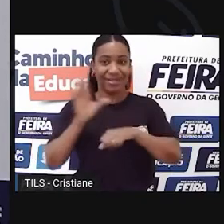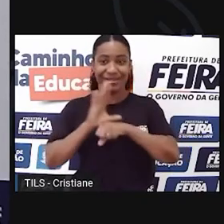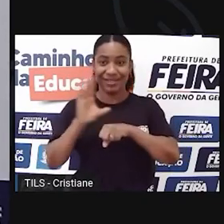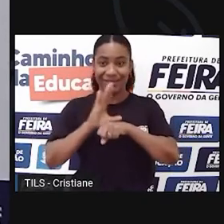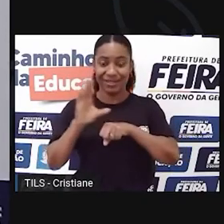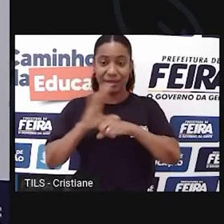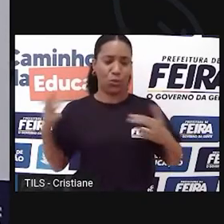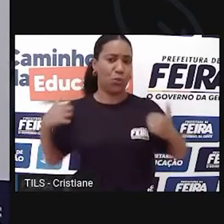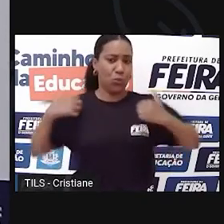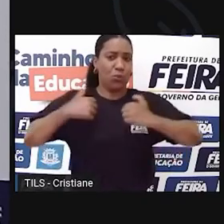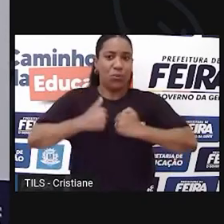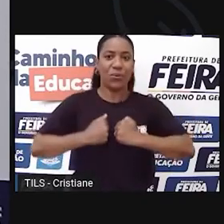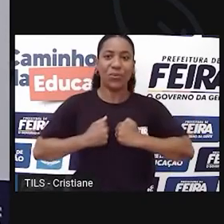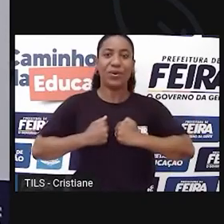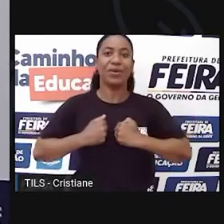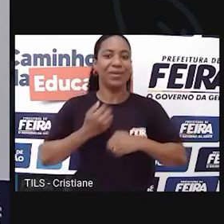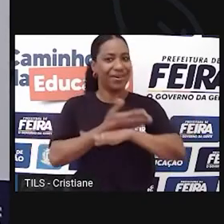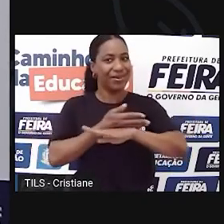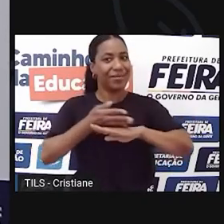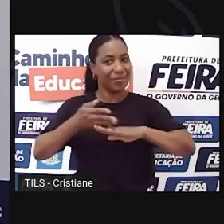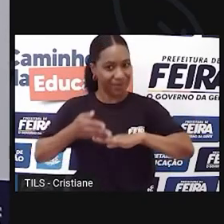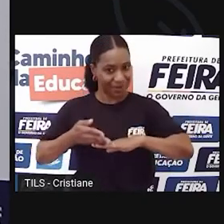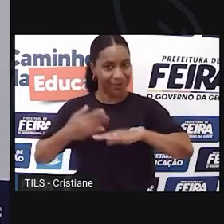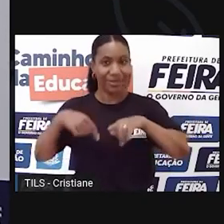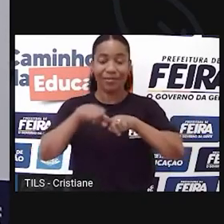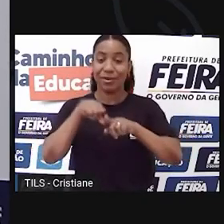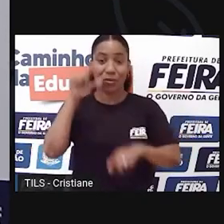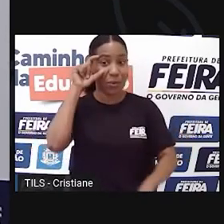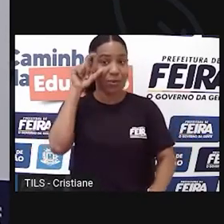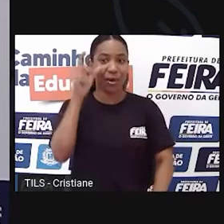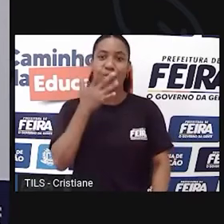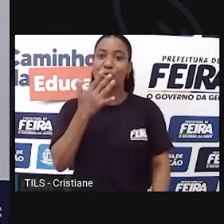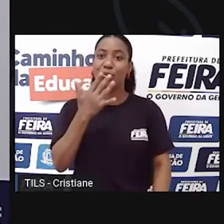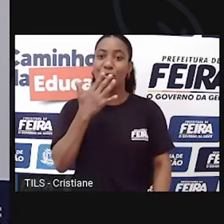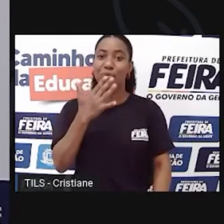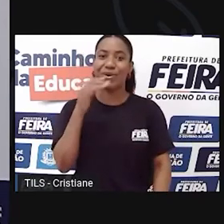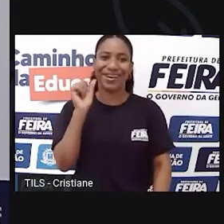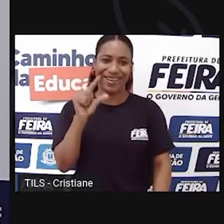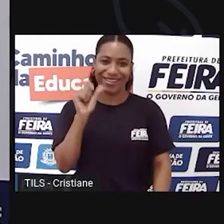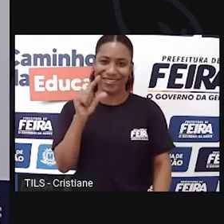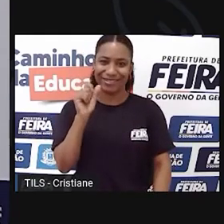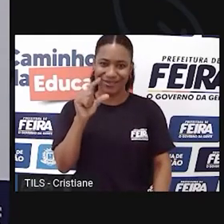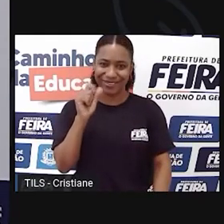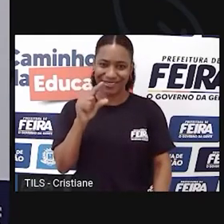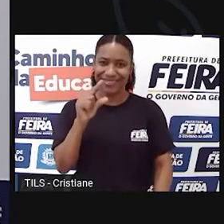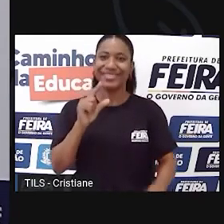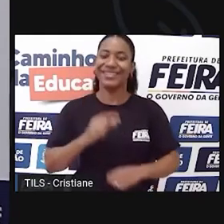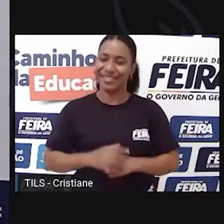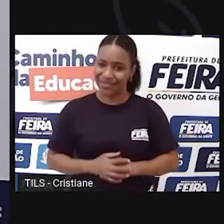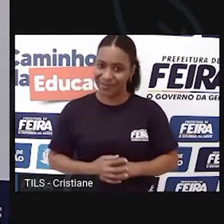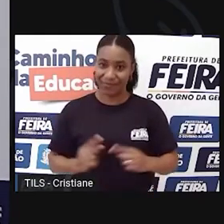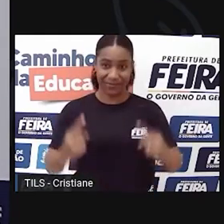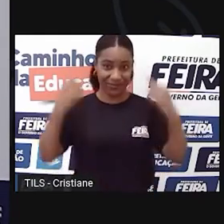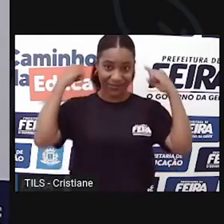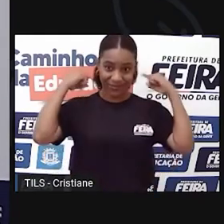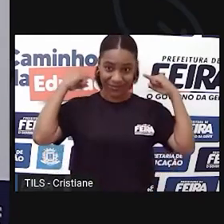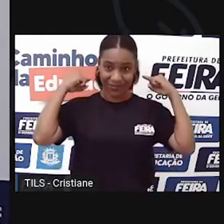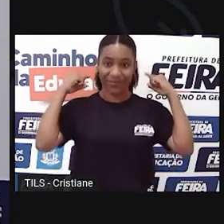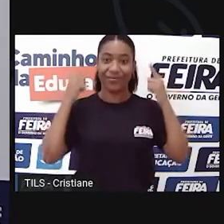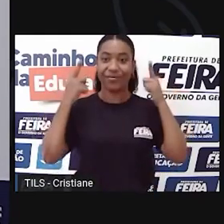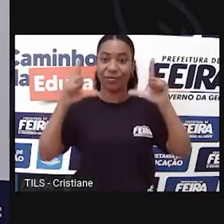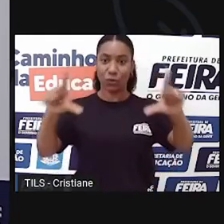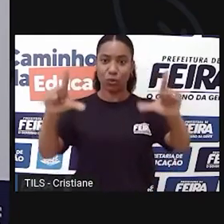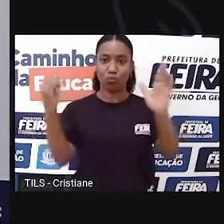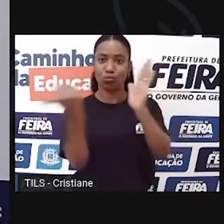jaleco branco. Também eu uso um óculos de armação azul e estou aqui sentado, atrás de mim tem um painel